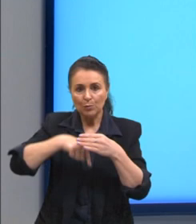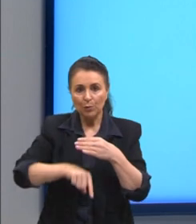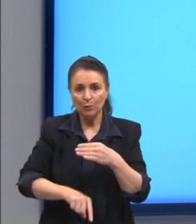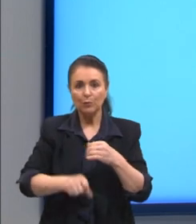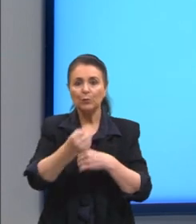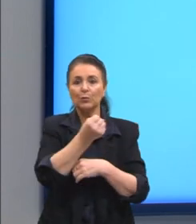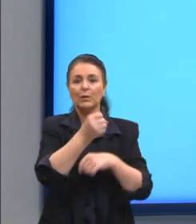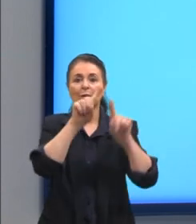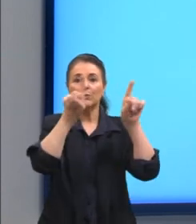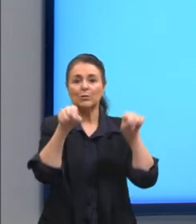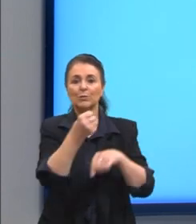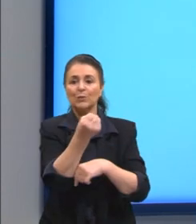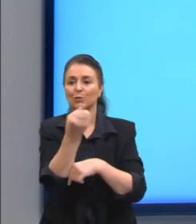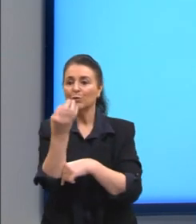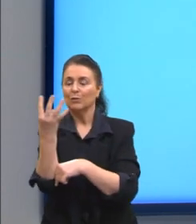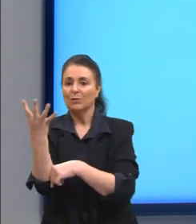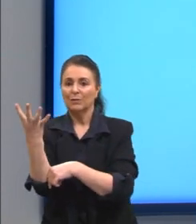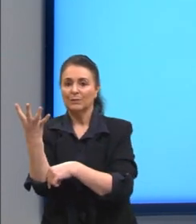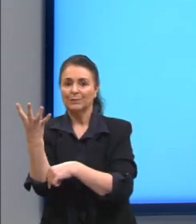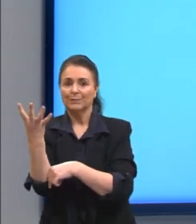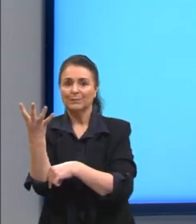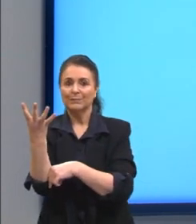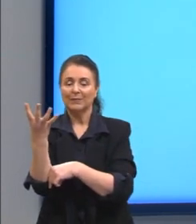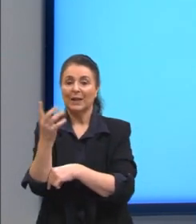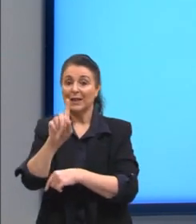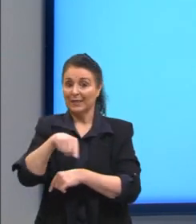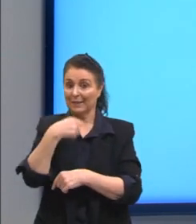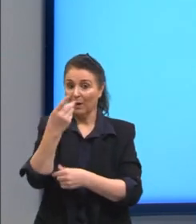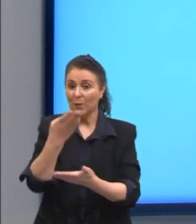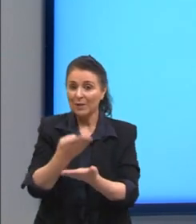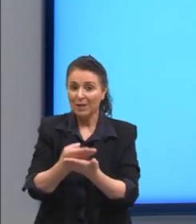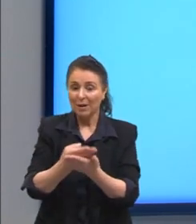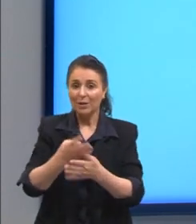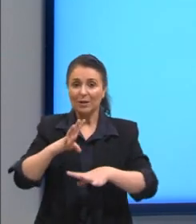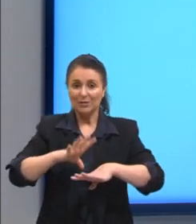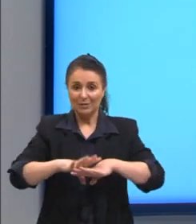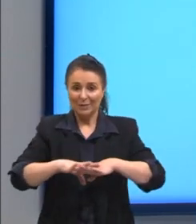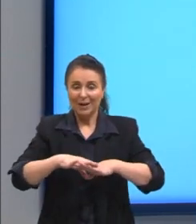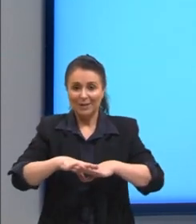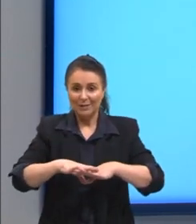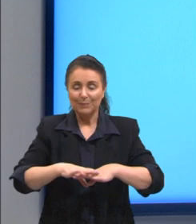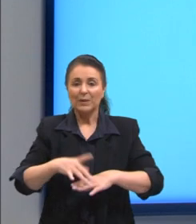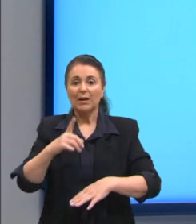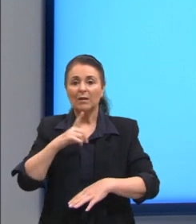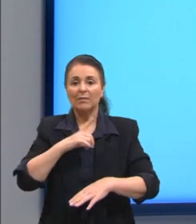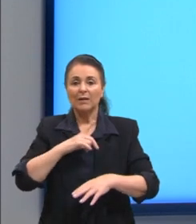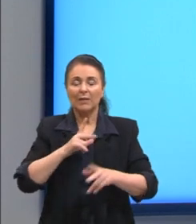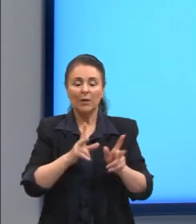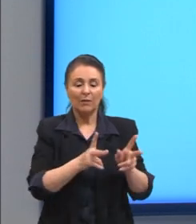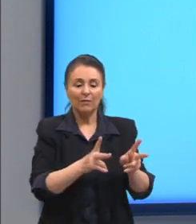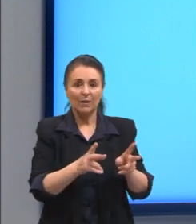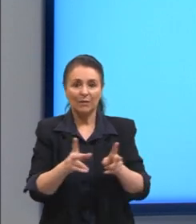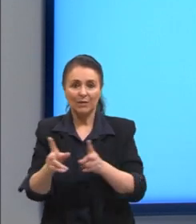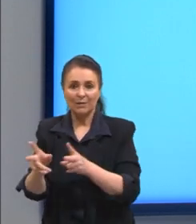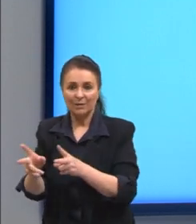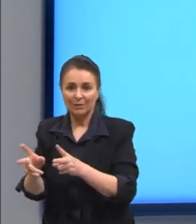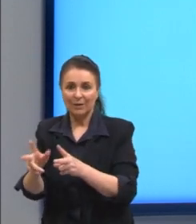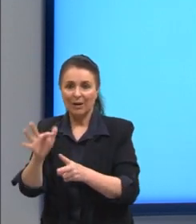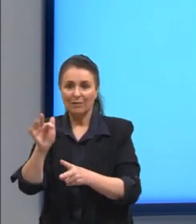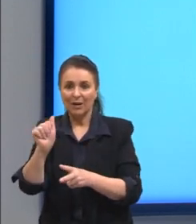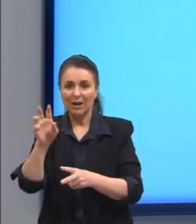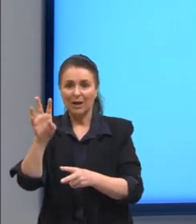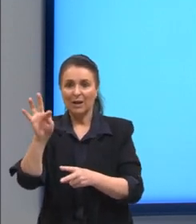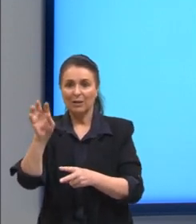produtos notáveis na próxima aula então nós vamos estudar a fatoração assim